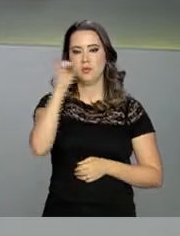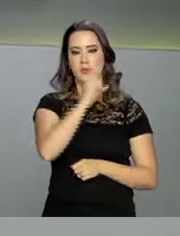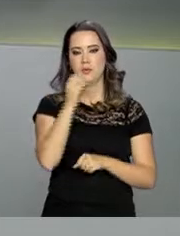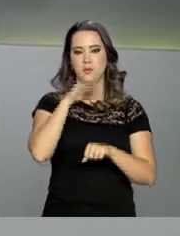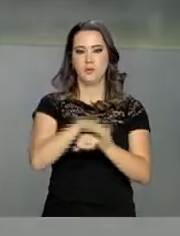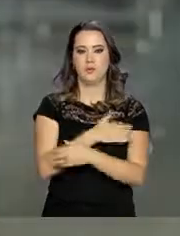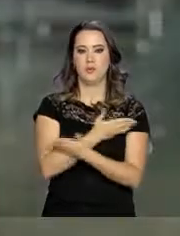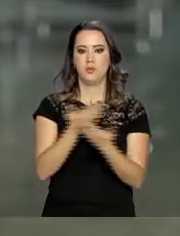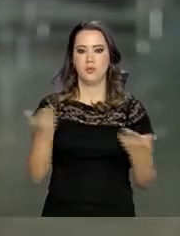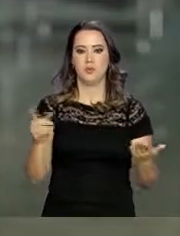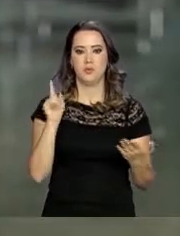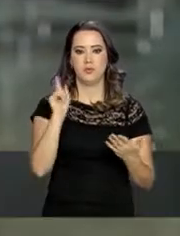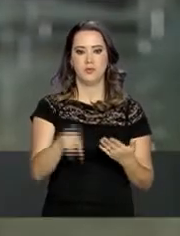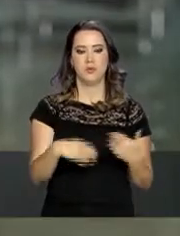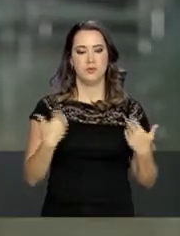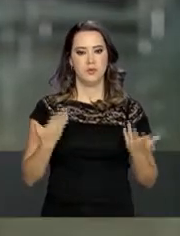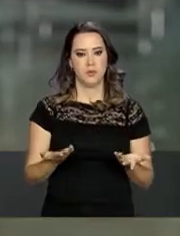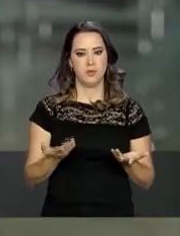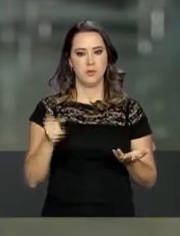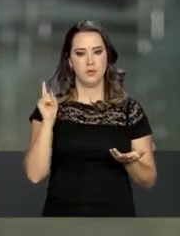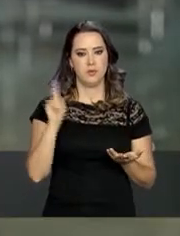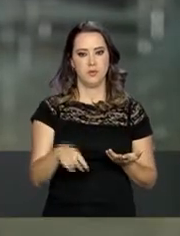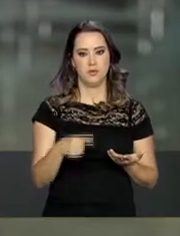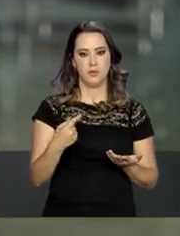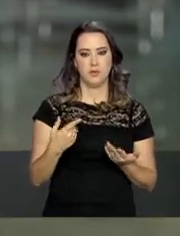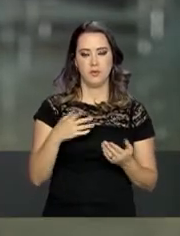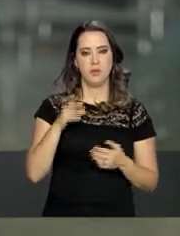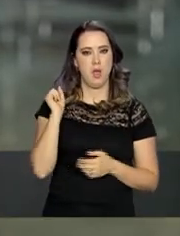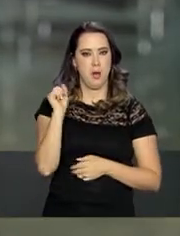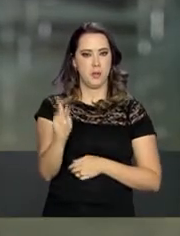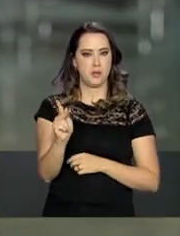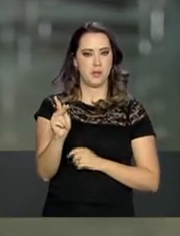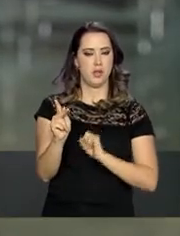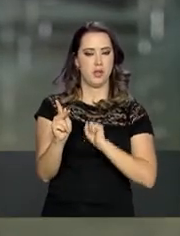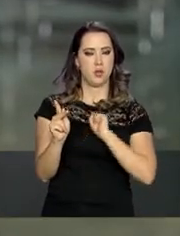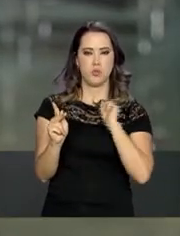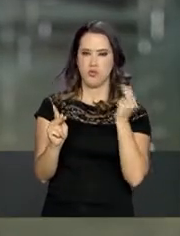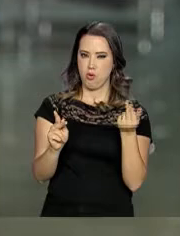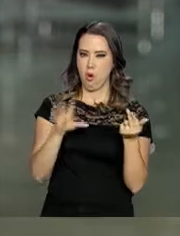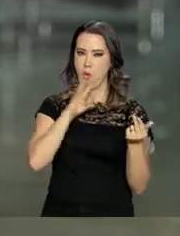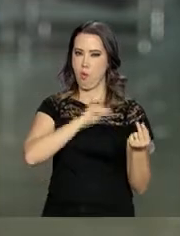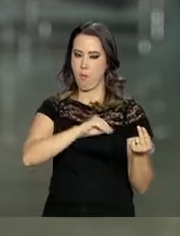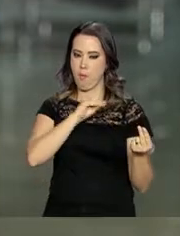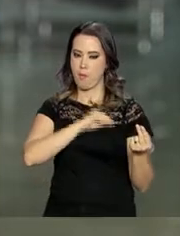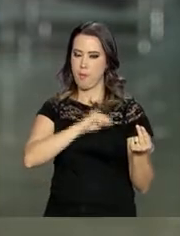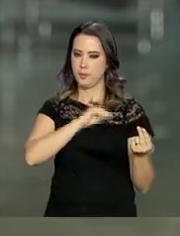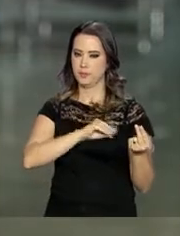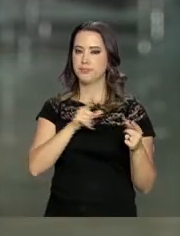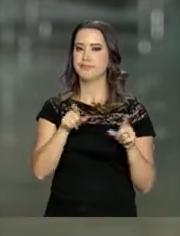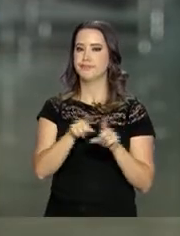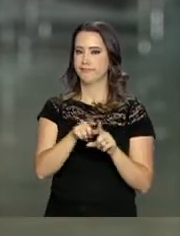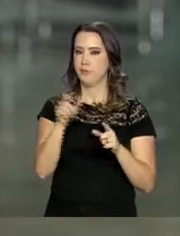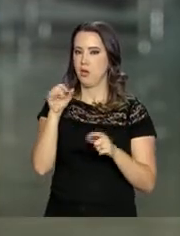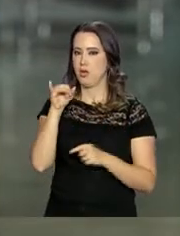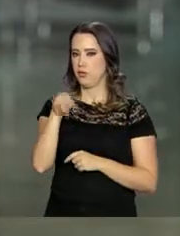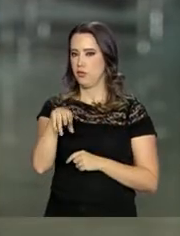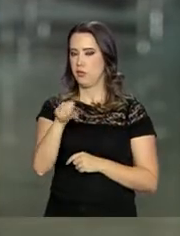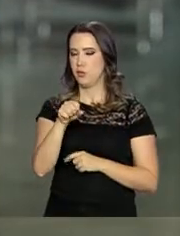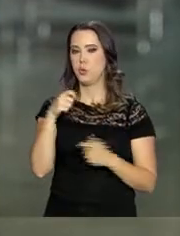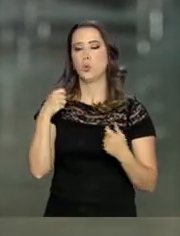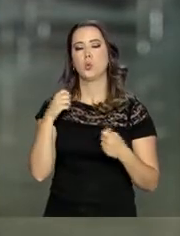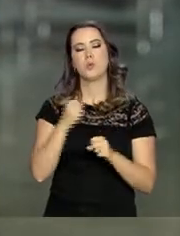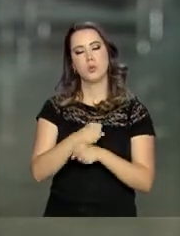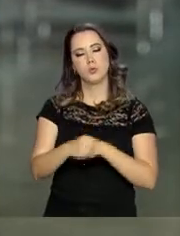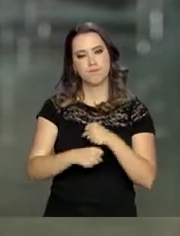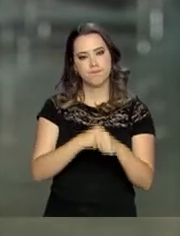Roberto. Boa noite a todos. É isso mesmo, aposentados e pensionistas do INSS devem fazer a prova de vida todos